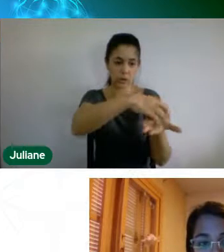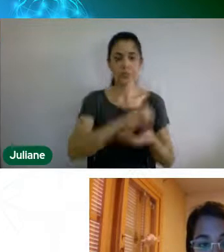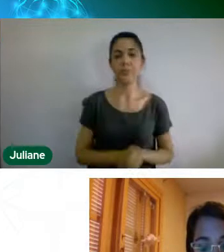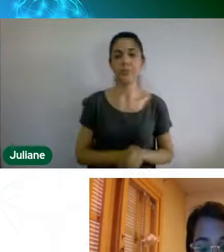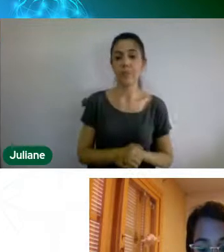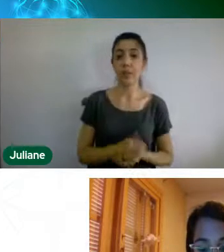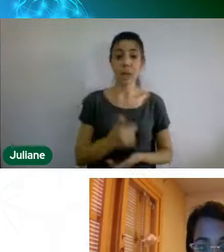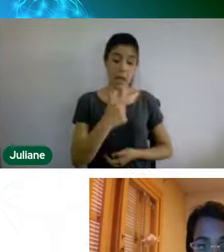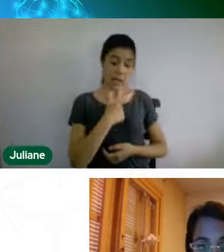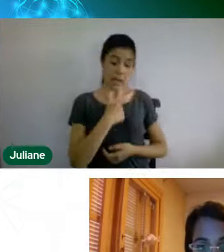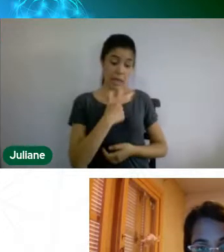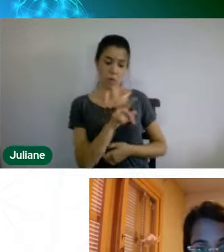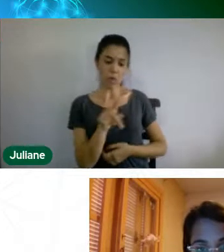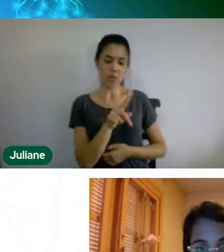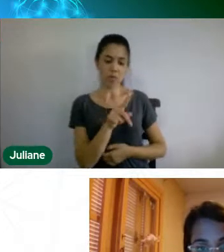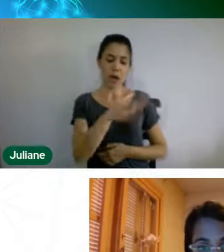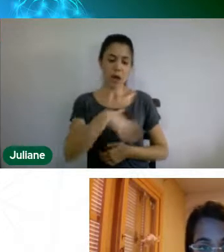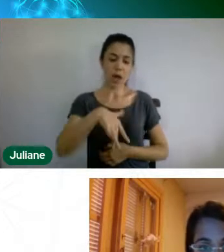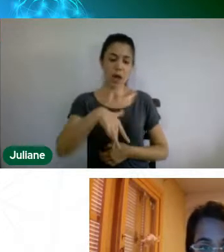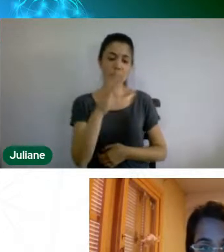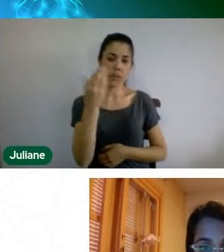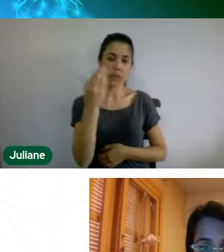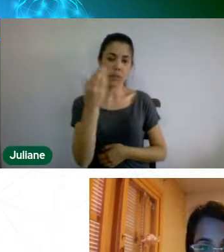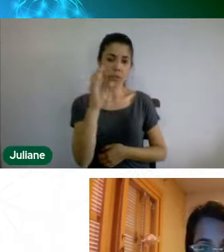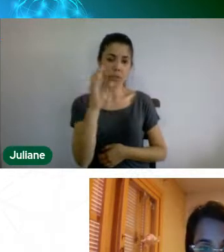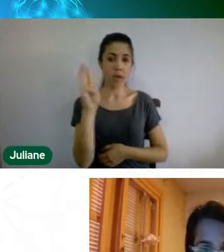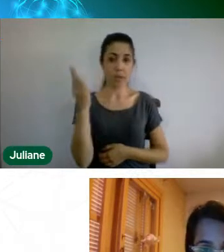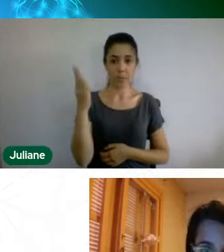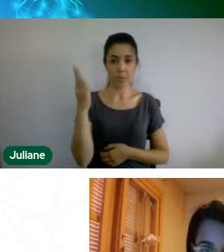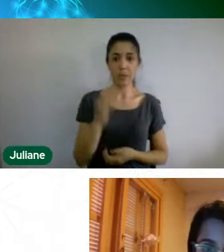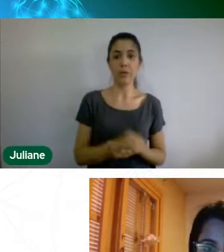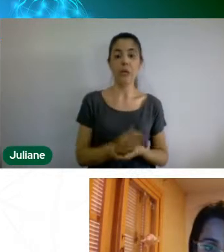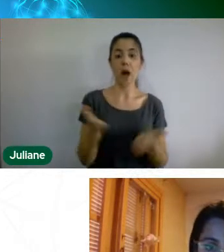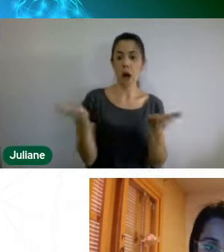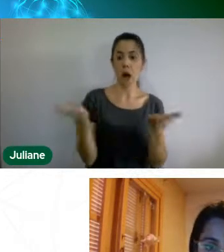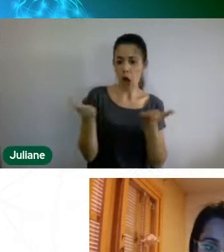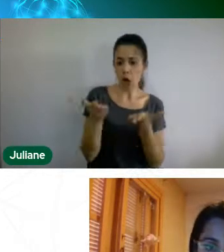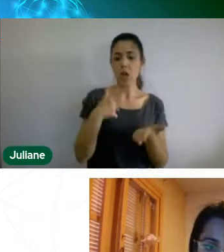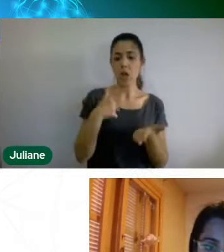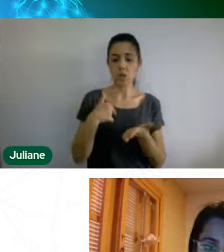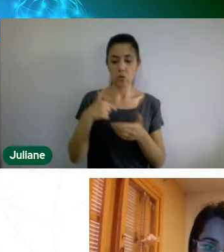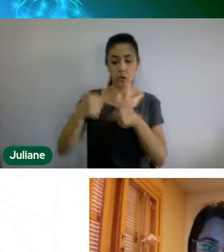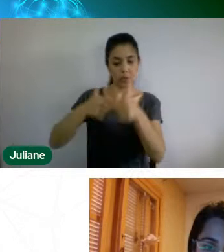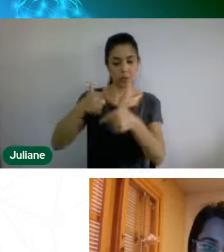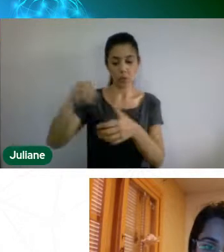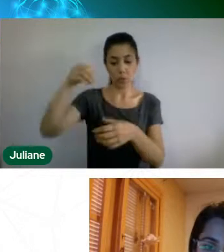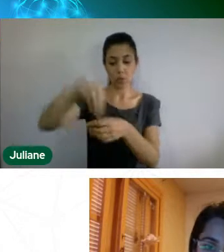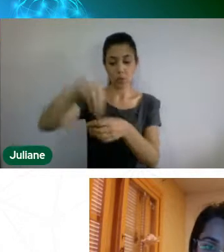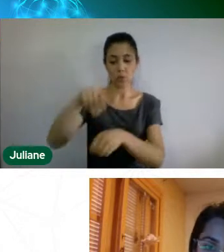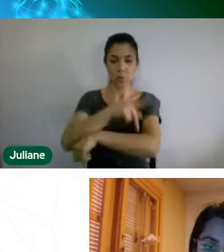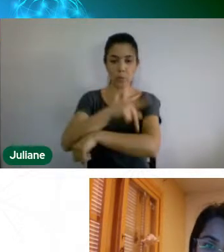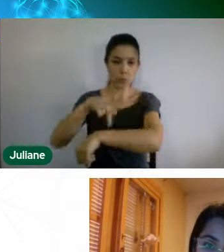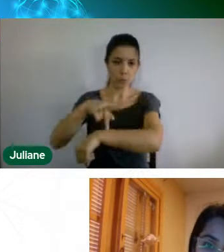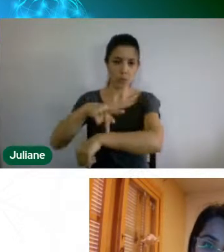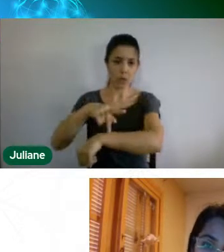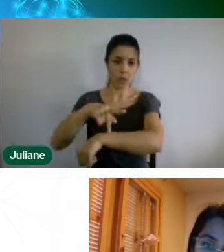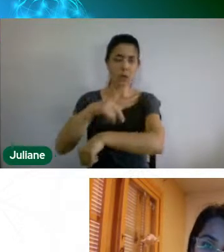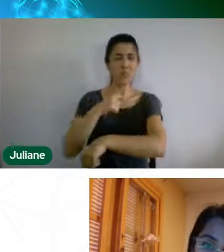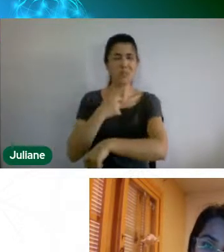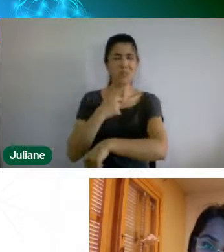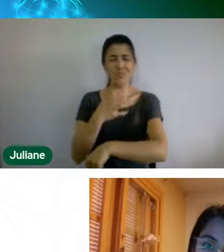atuo dentro da pedagogia agora, eu senti um pouco de falta, assim, no material da